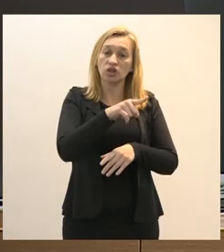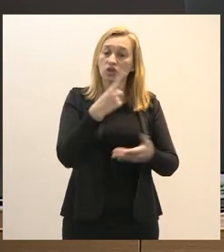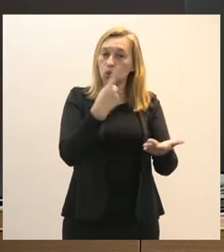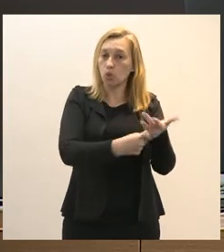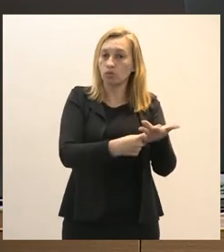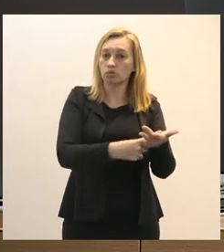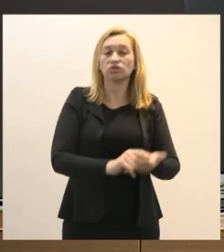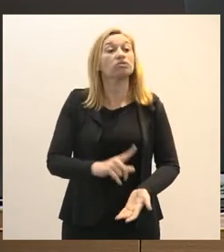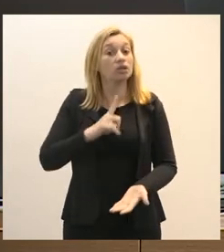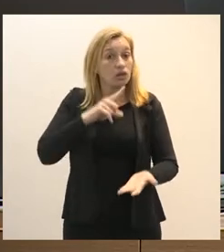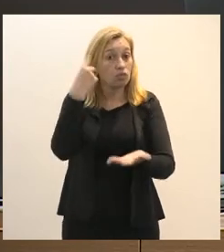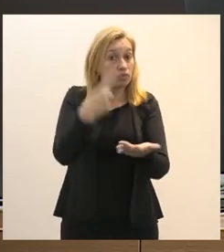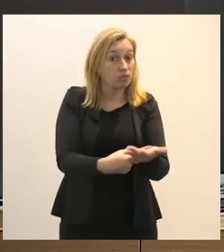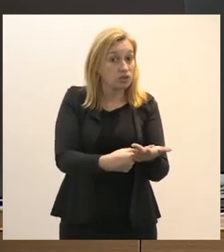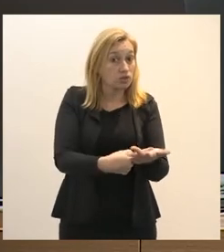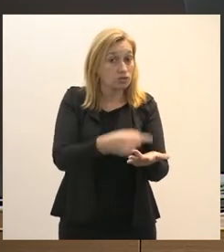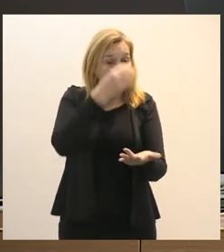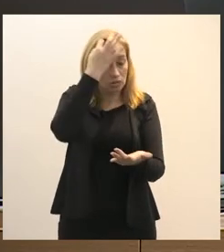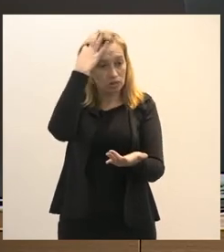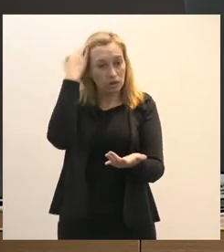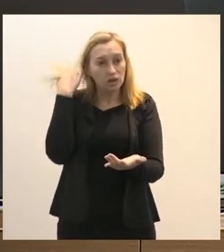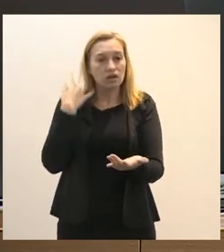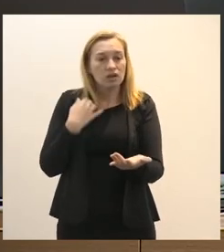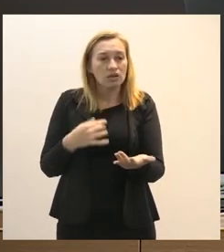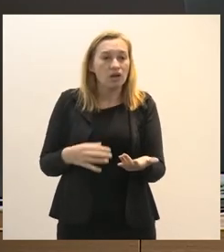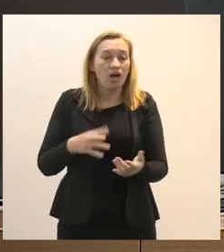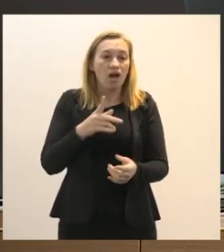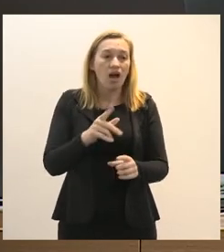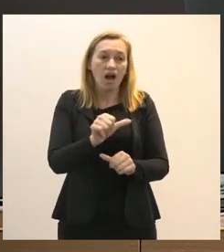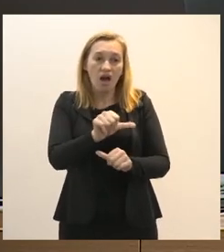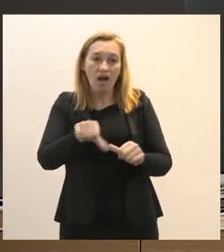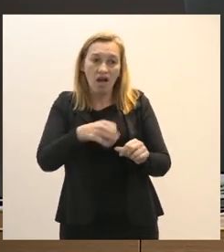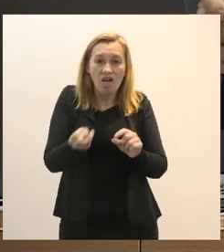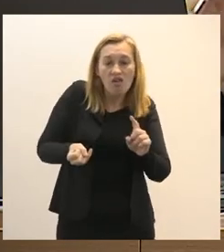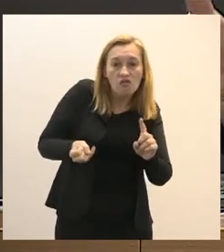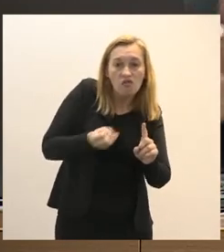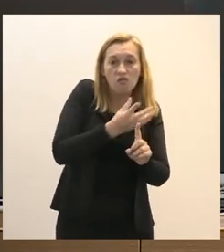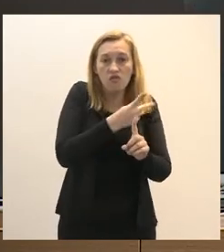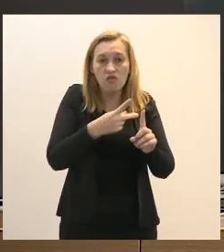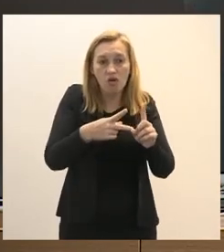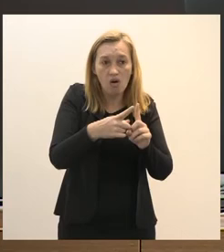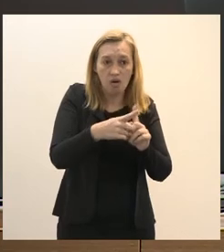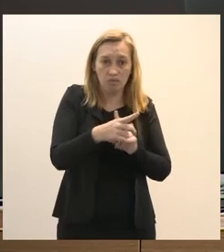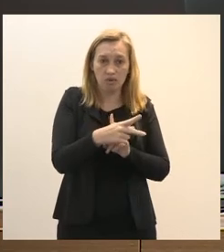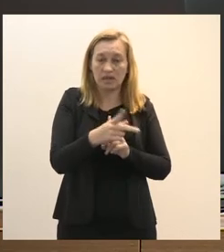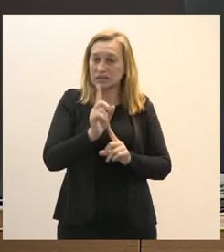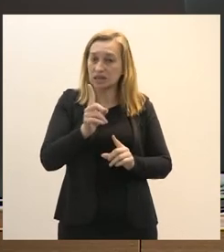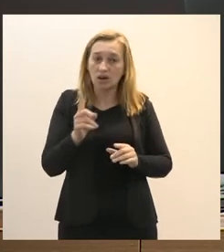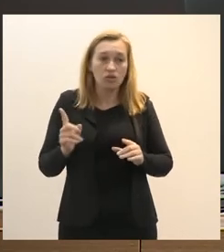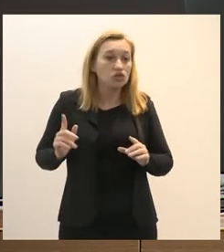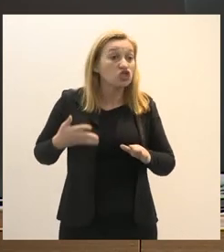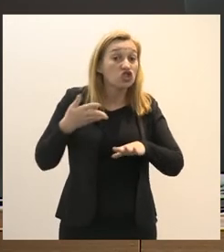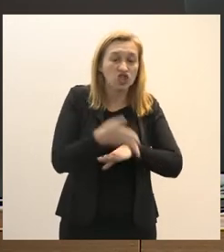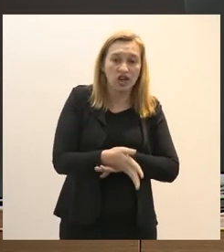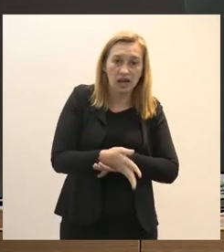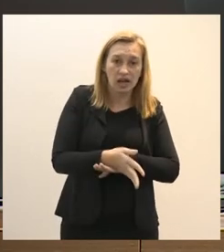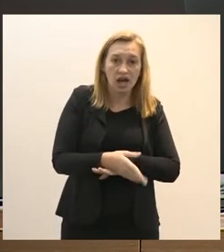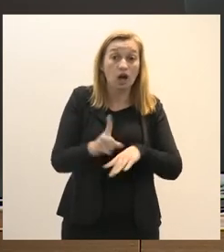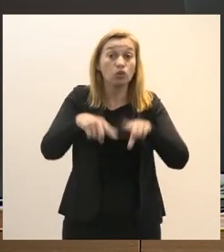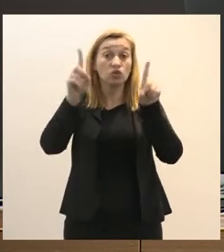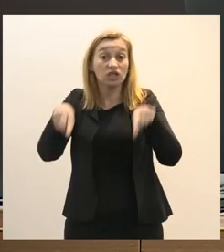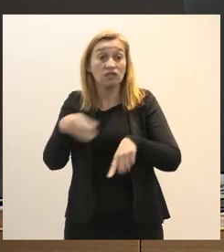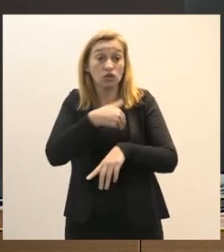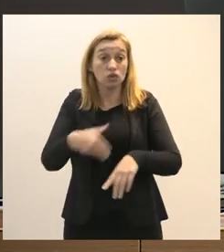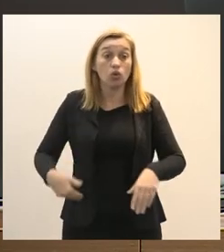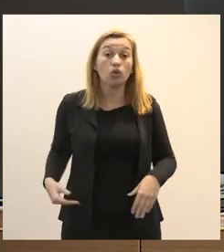o compromisso de que a reforma não alcançará os servidores